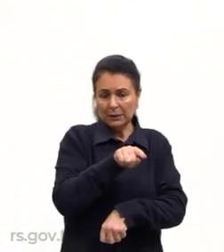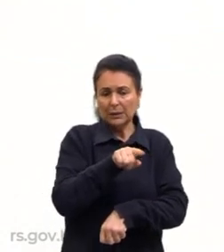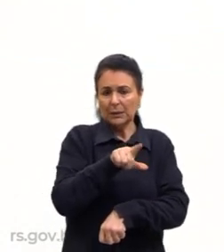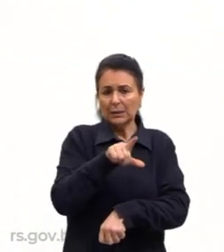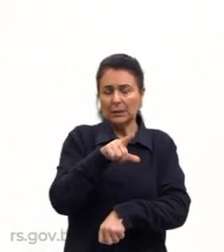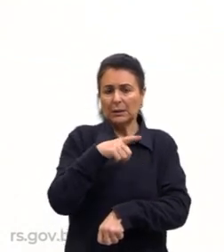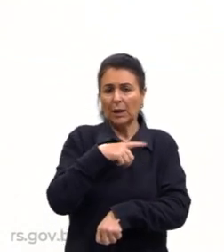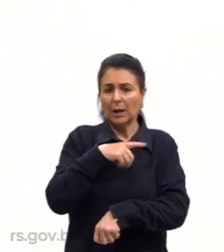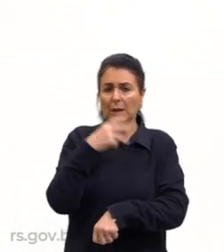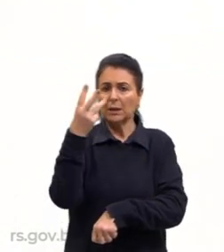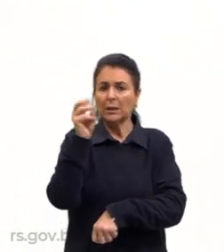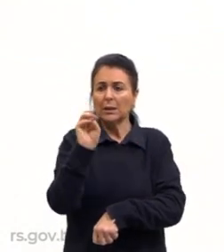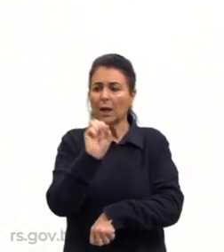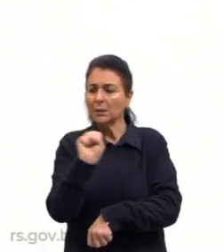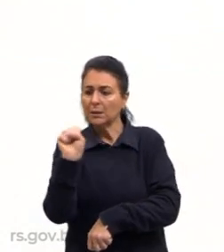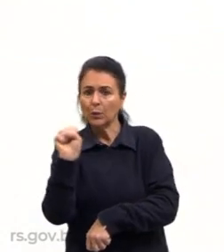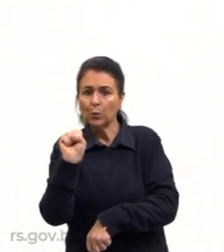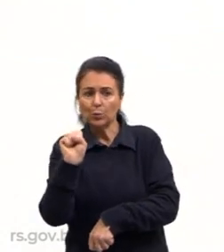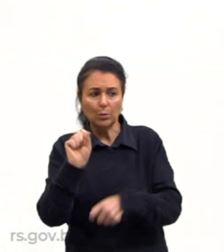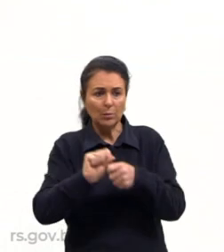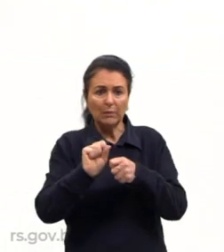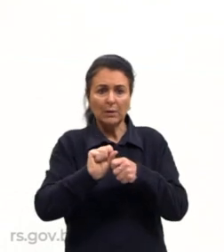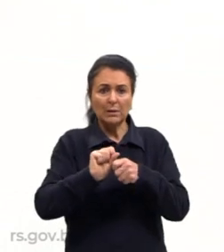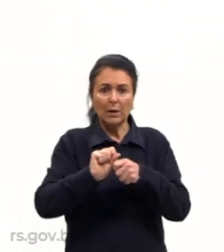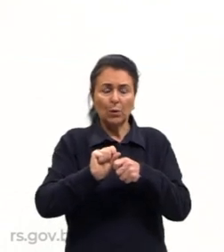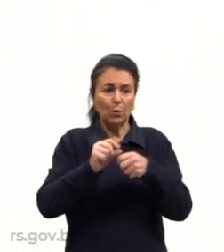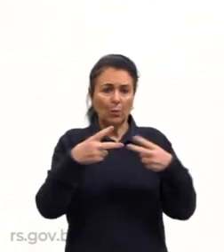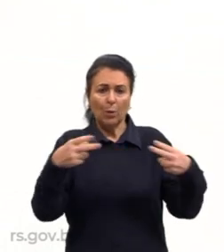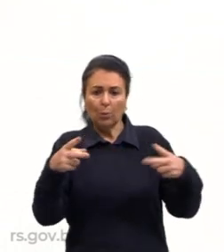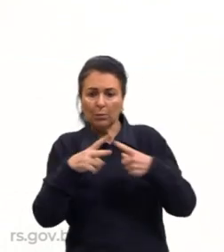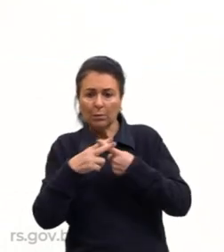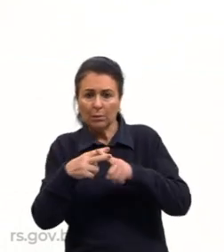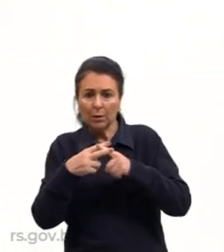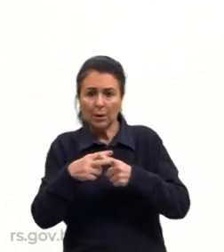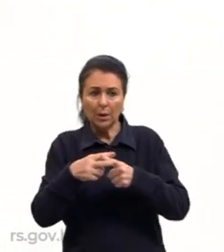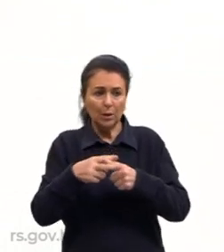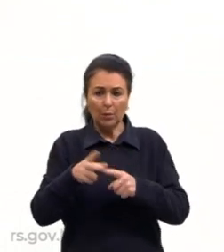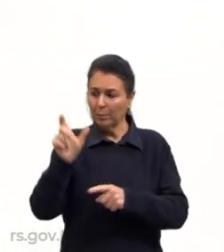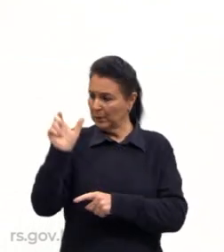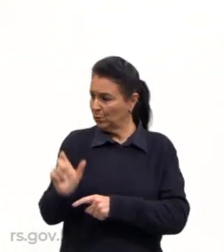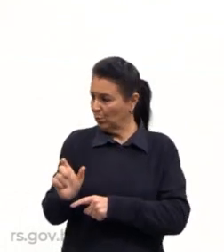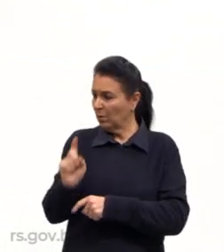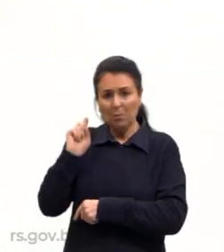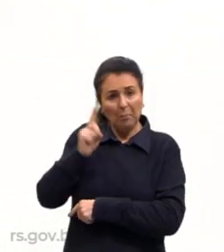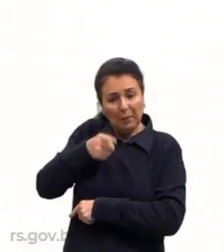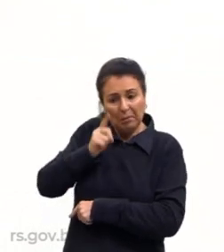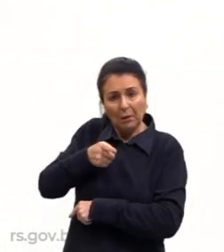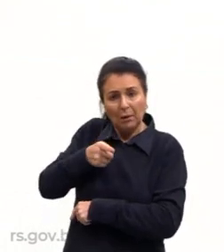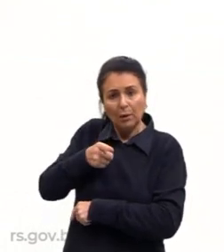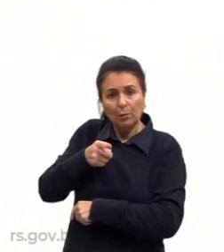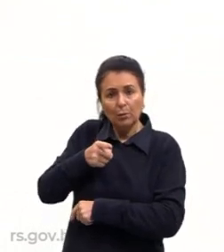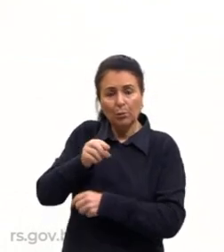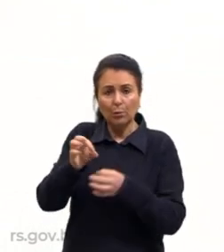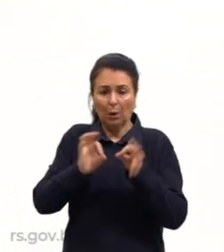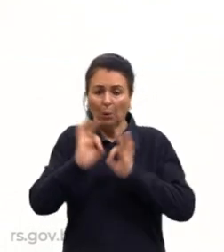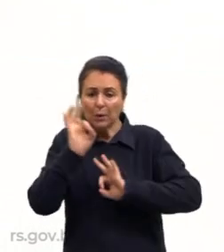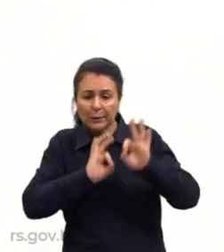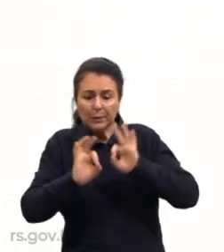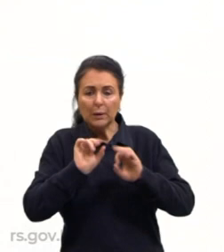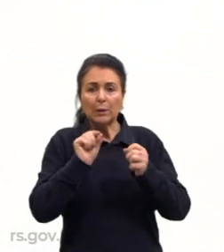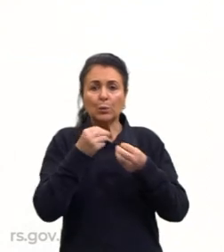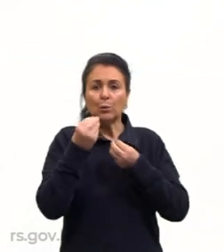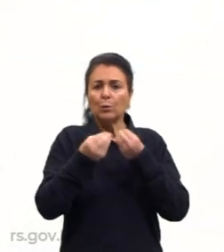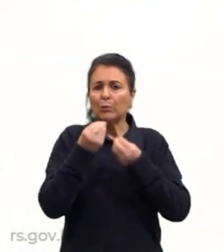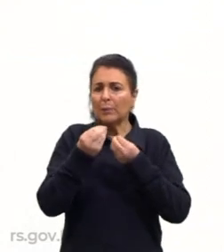tem 30 segundos para montar, mais do que isso, já tem alguém já dizendo, oh, não, vamos, vamos, vamos, entre outras coisas, tá? Mas o que acontece aqui?